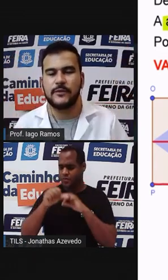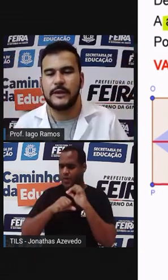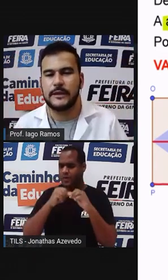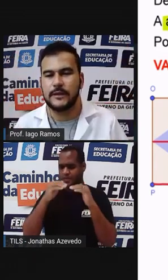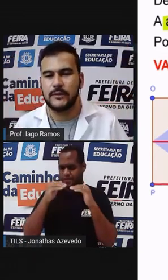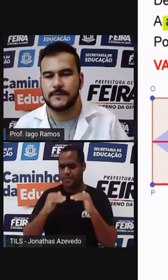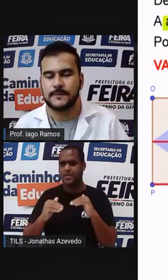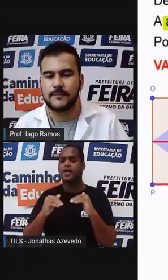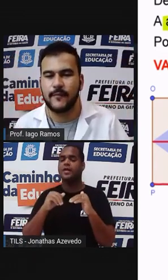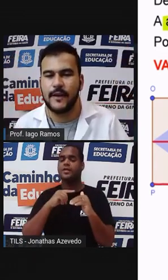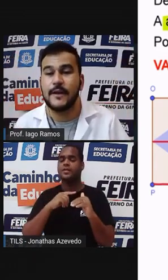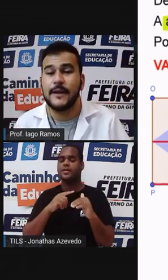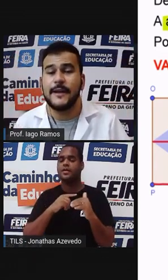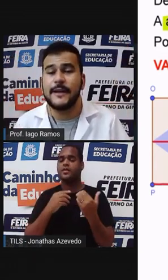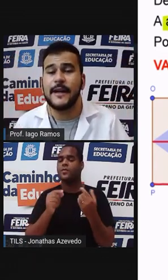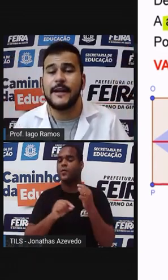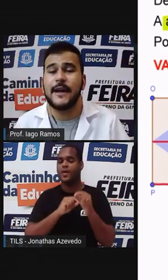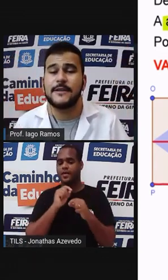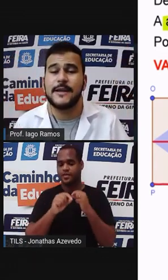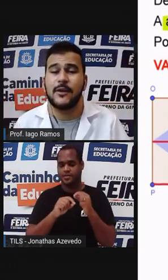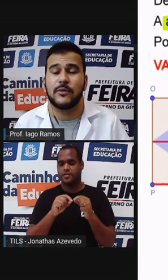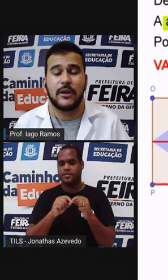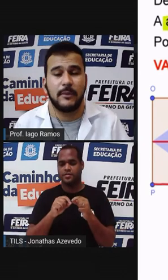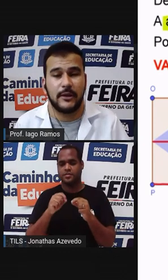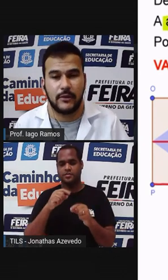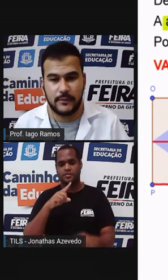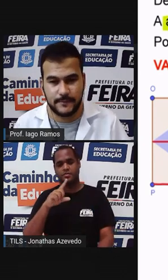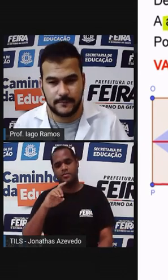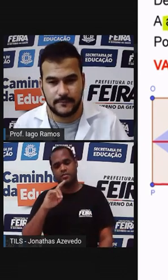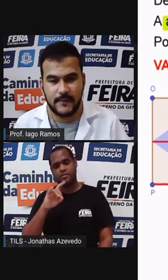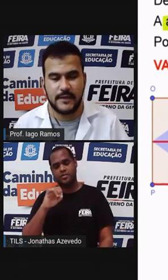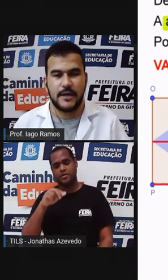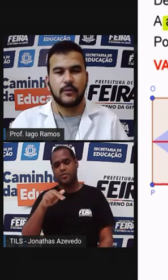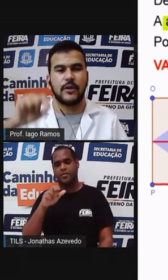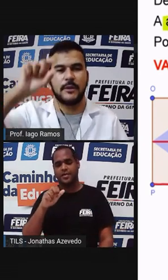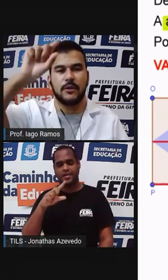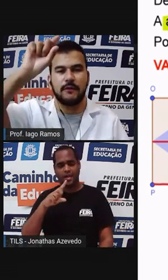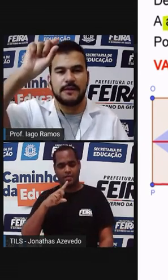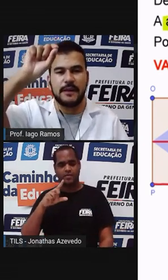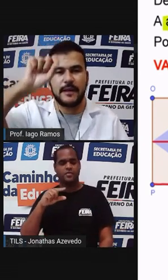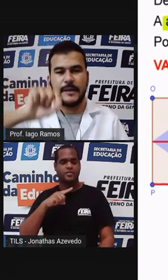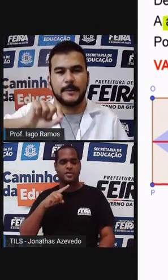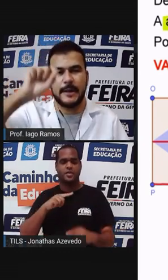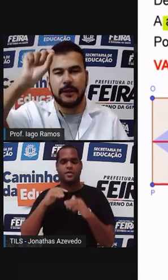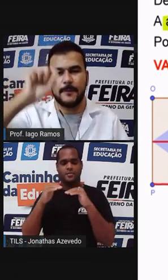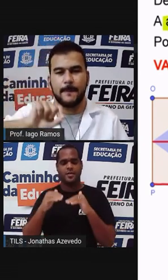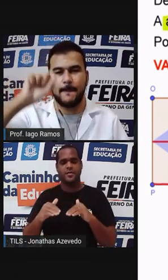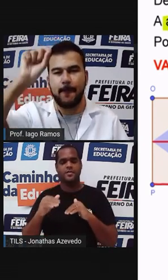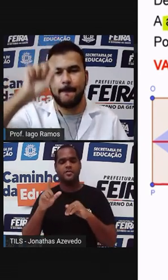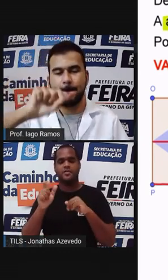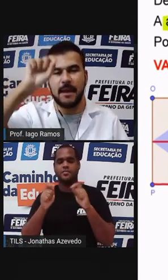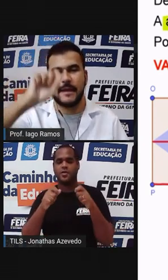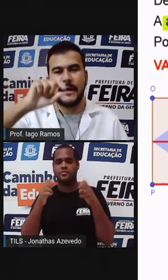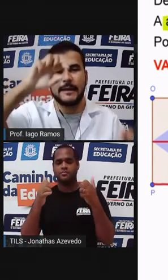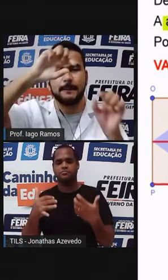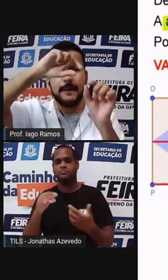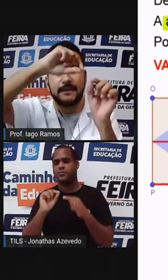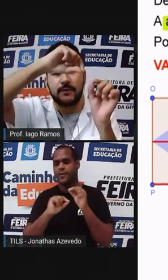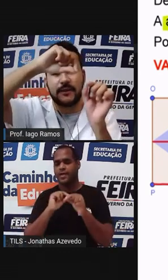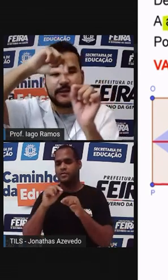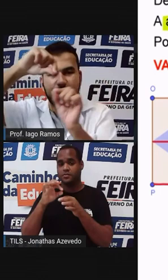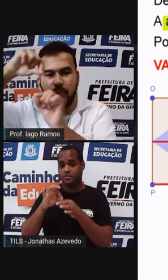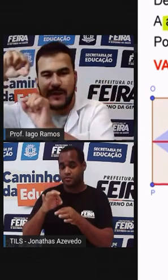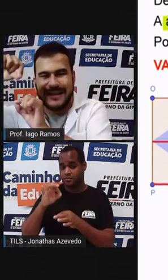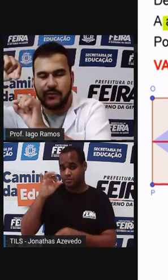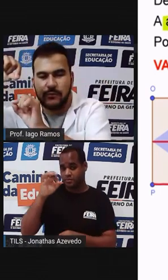comprimento do retângulo. E quem é a diagonal menor? A diagonal menor vai ser aquela em pé, né? Aquela em pé,